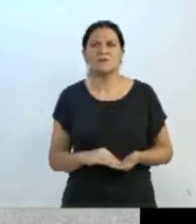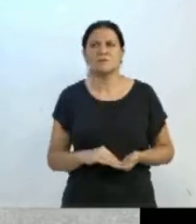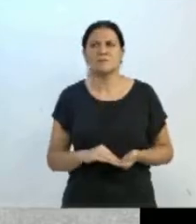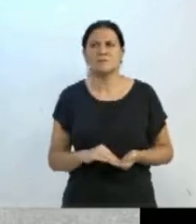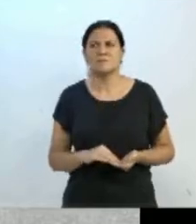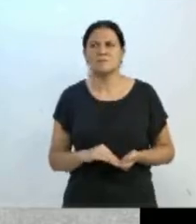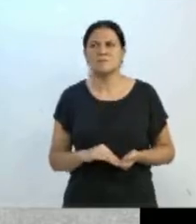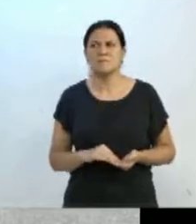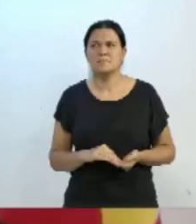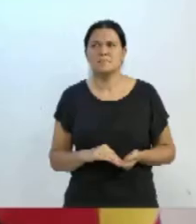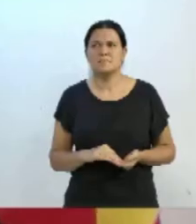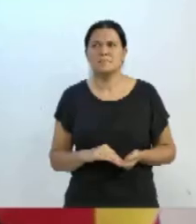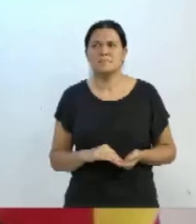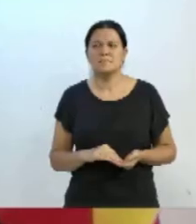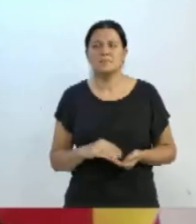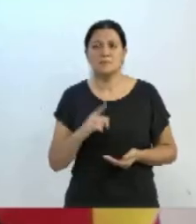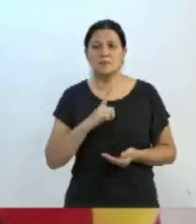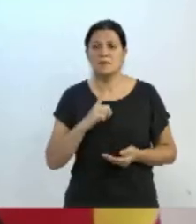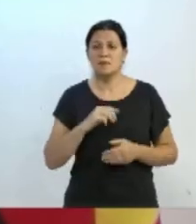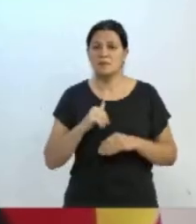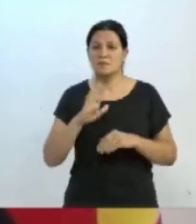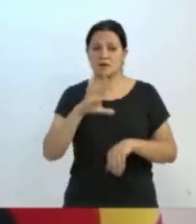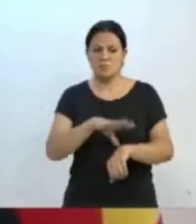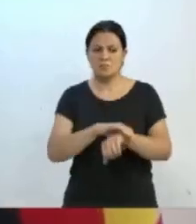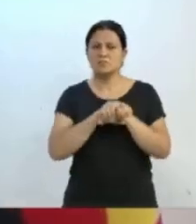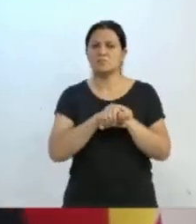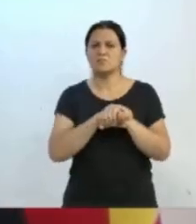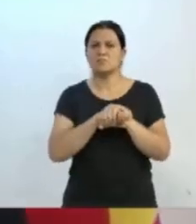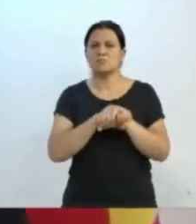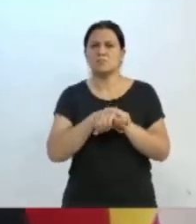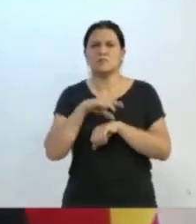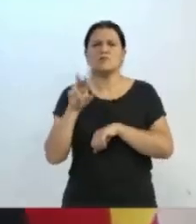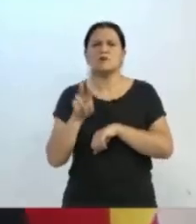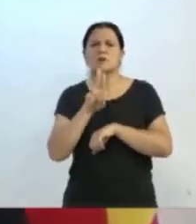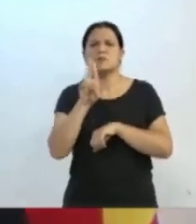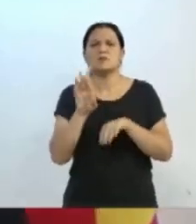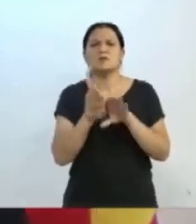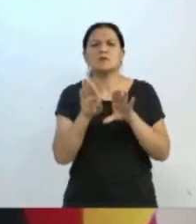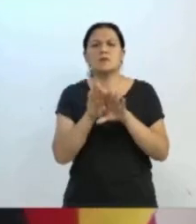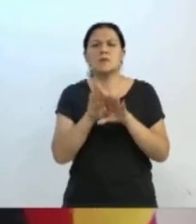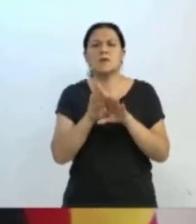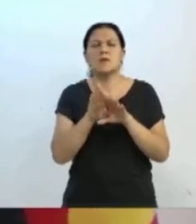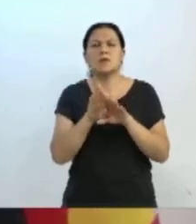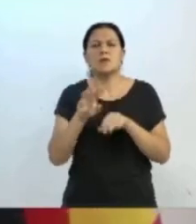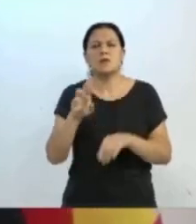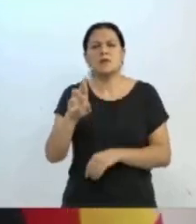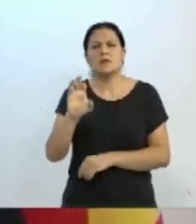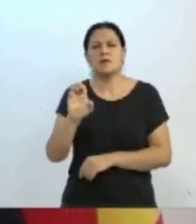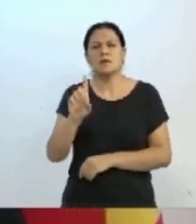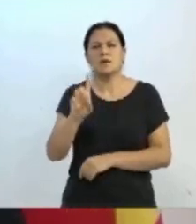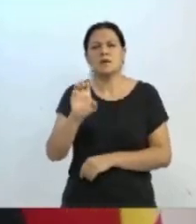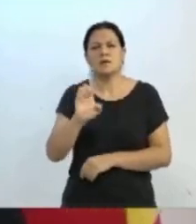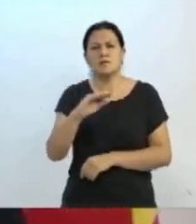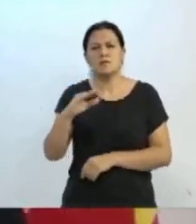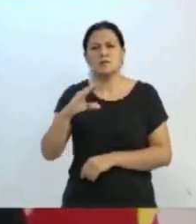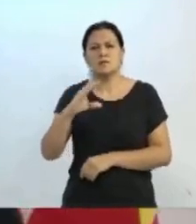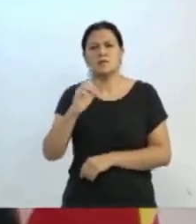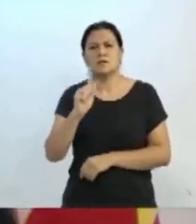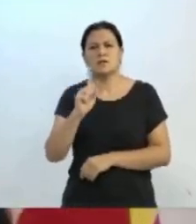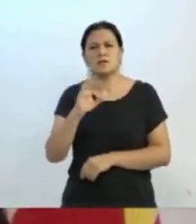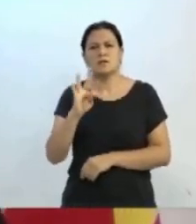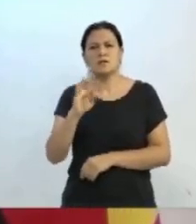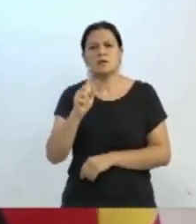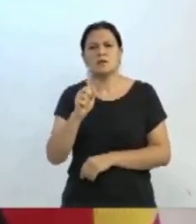ter mais segurança. Vão usar também na rede Catarina, a vereadora Silmara, uma das viaturas. Um exemplo aí